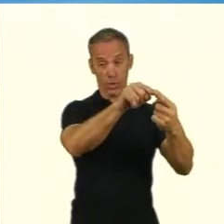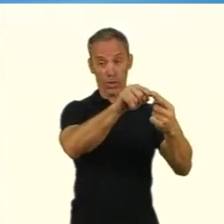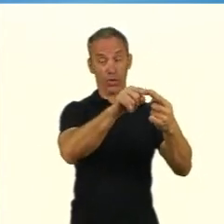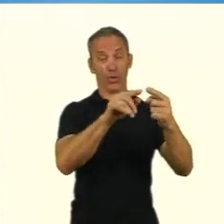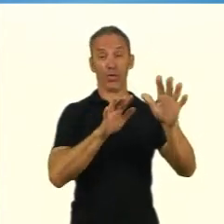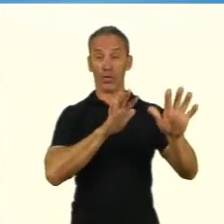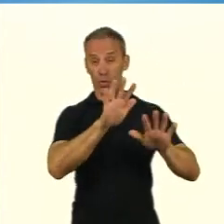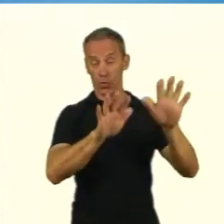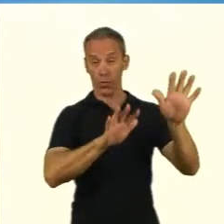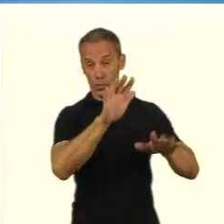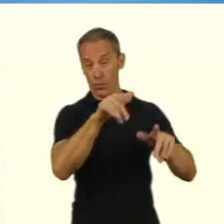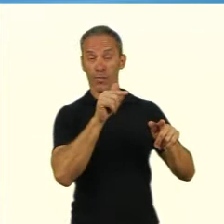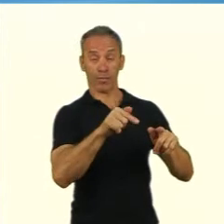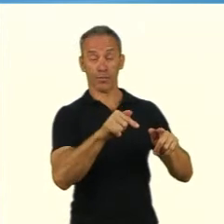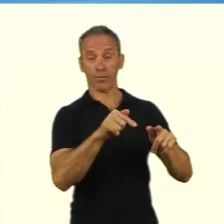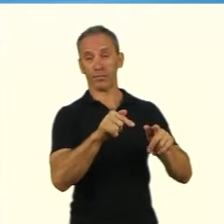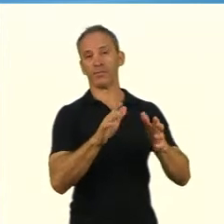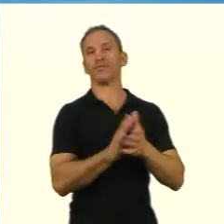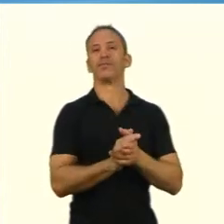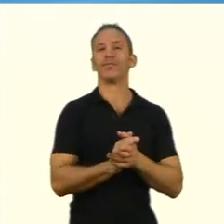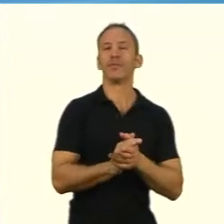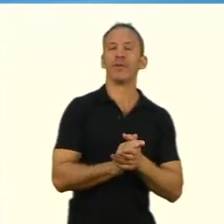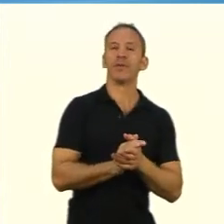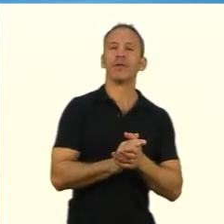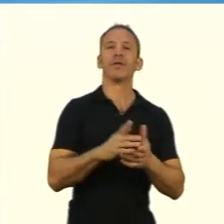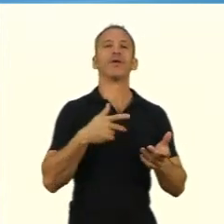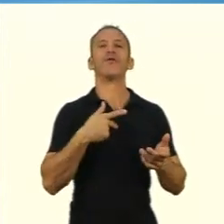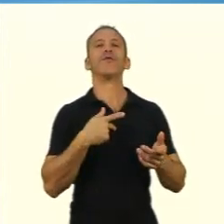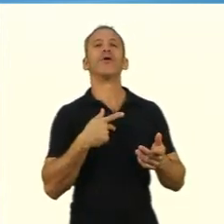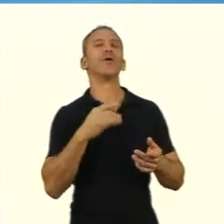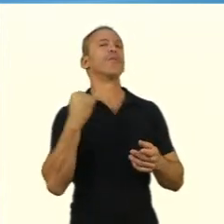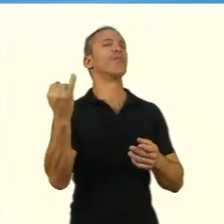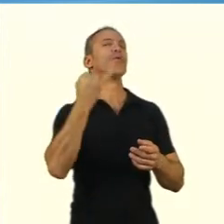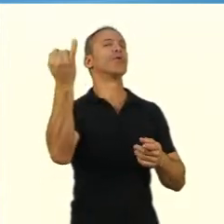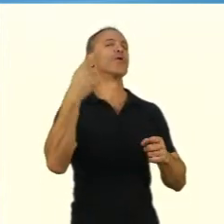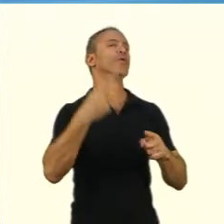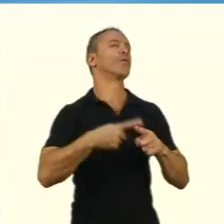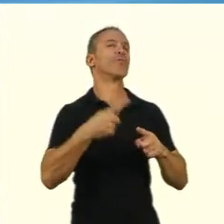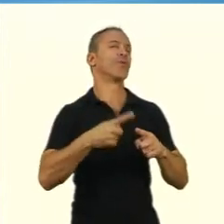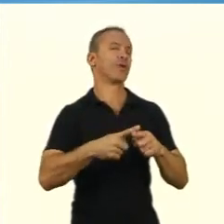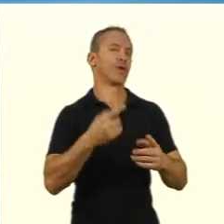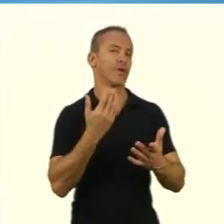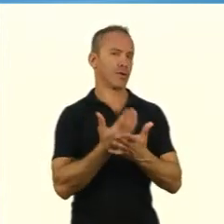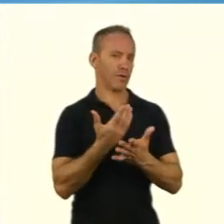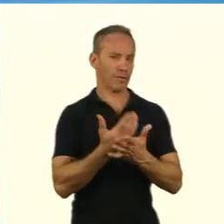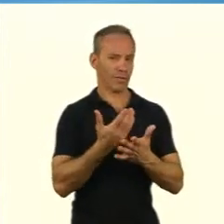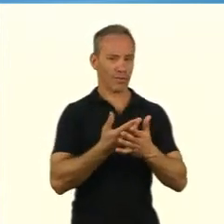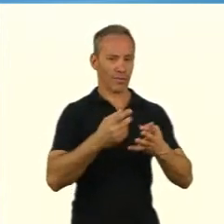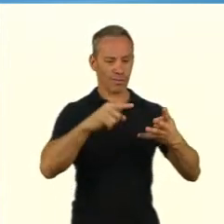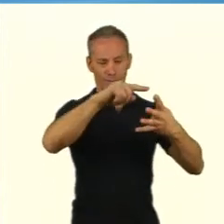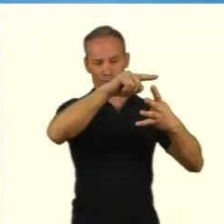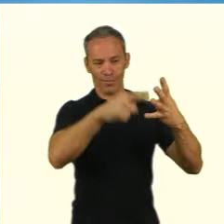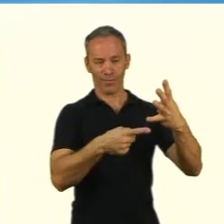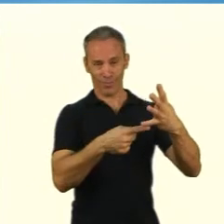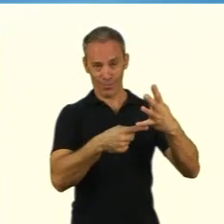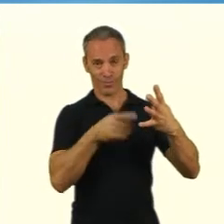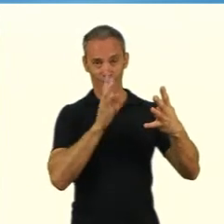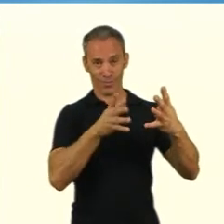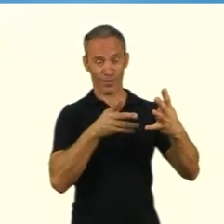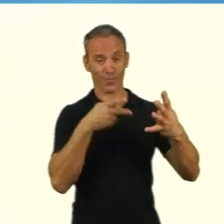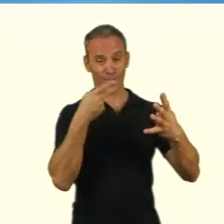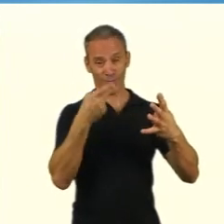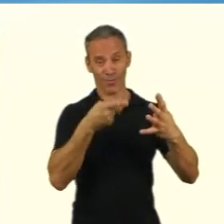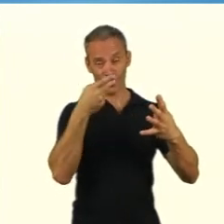fórmula e equaciona o problema. Ainda não resolveu o problema. Resolver o problema vai demandar empreender as investigações,